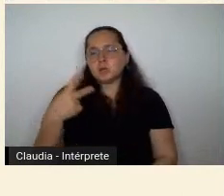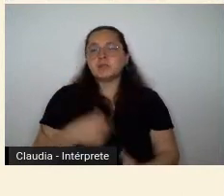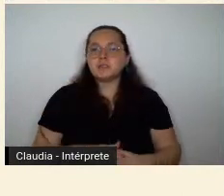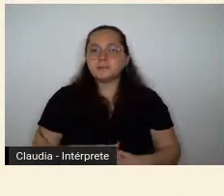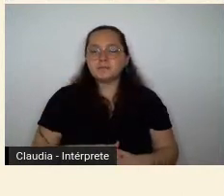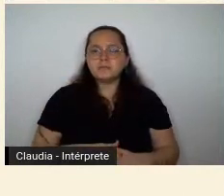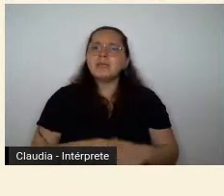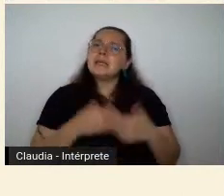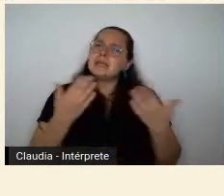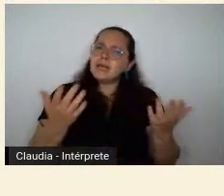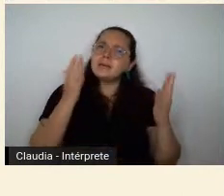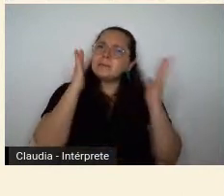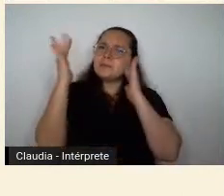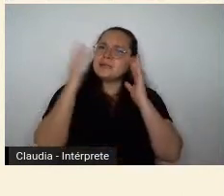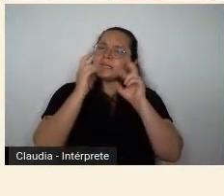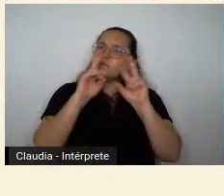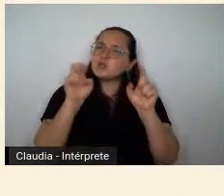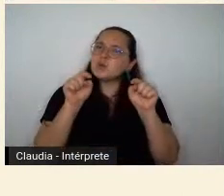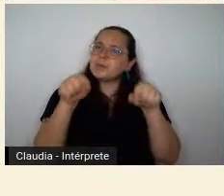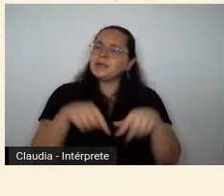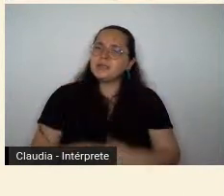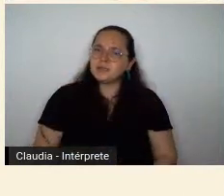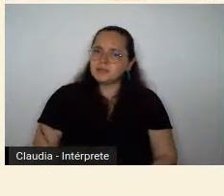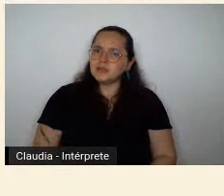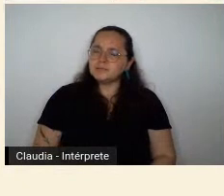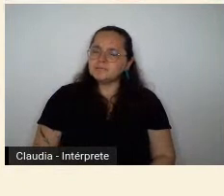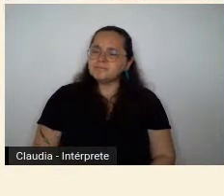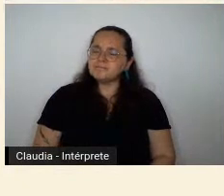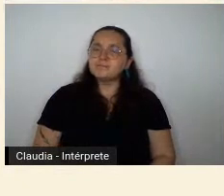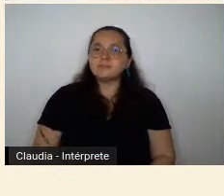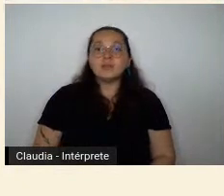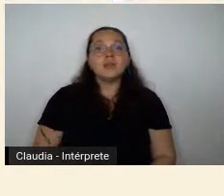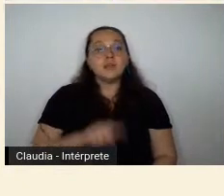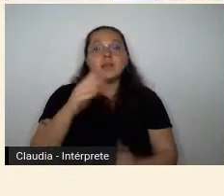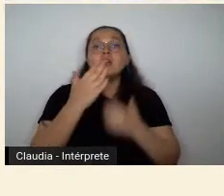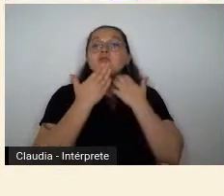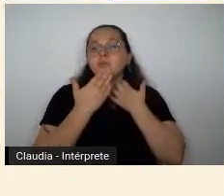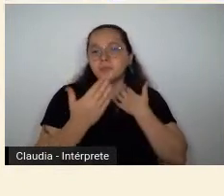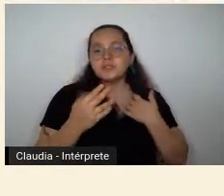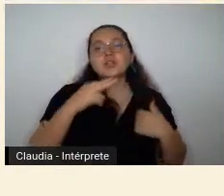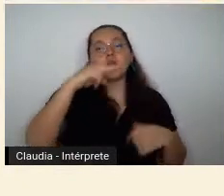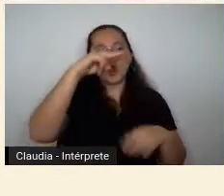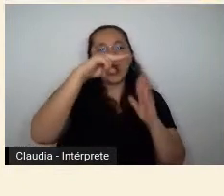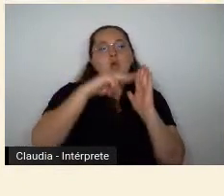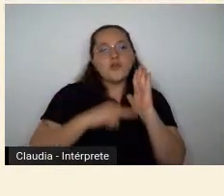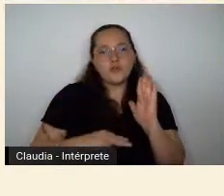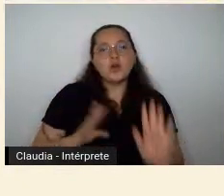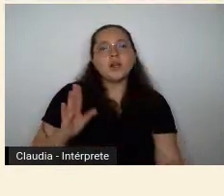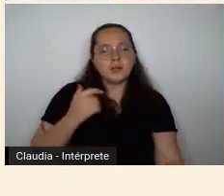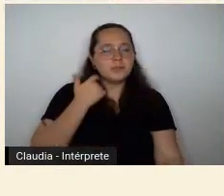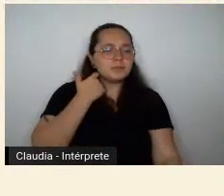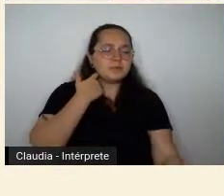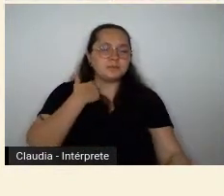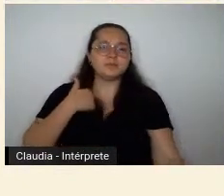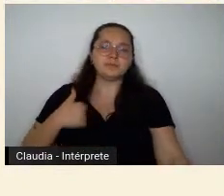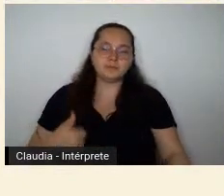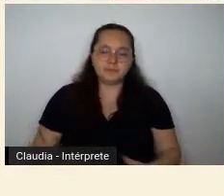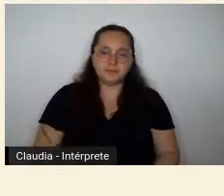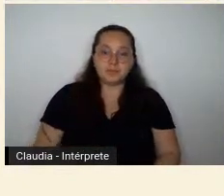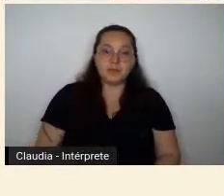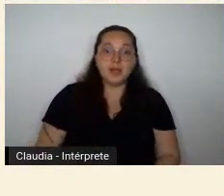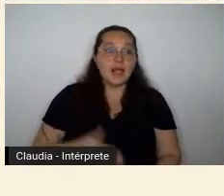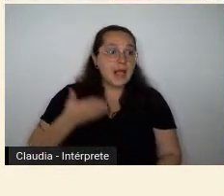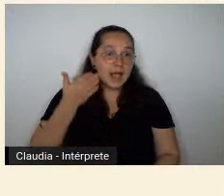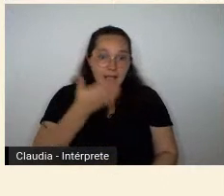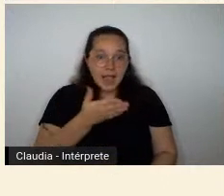nisso. Justamente ela, isso eu vou pedir para ler porque acho que está melhor escrito. Justamente ela que não